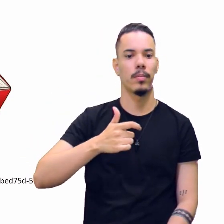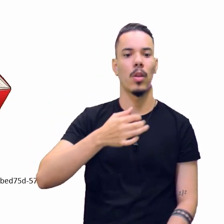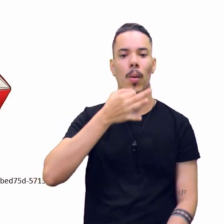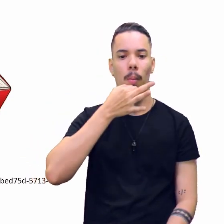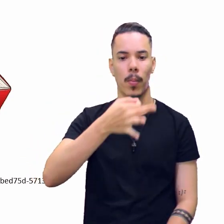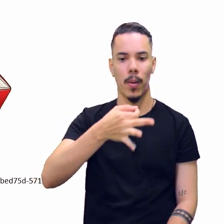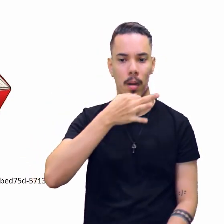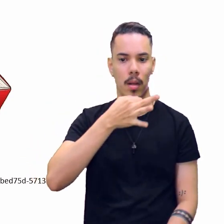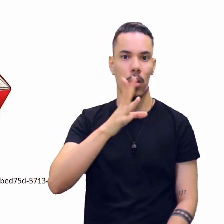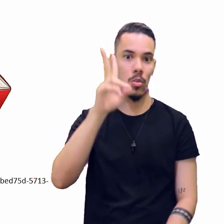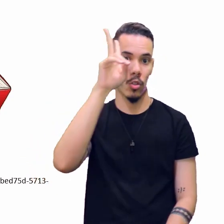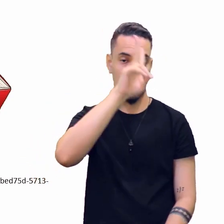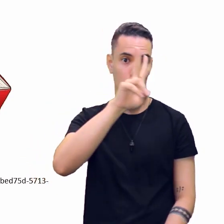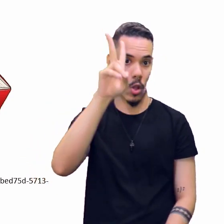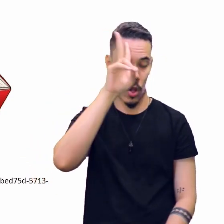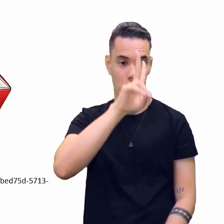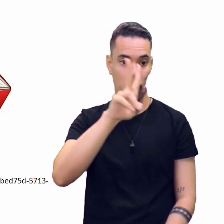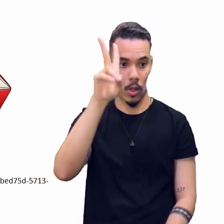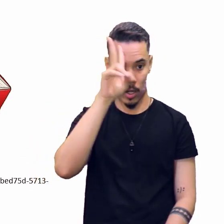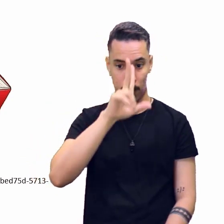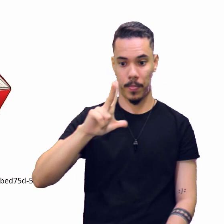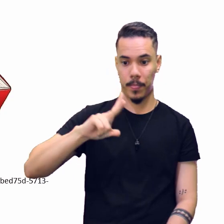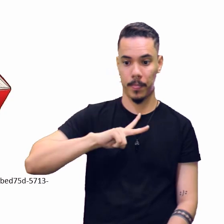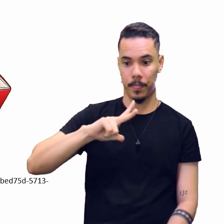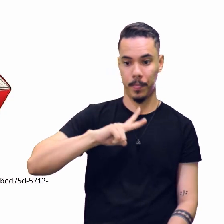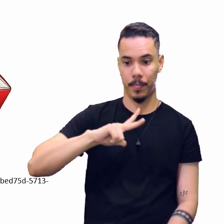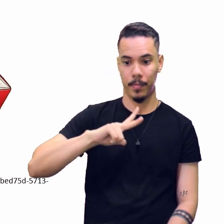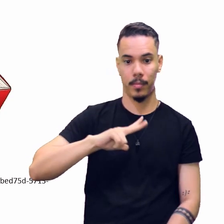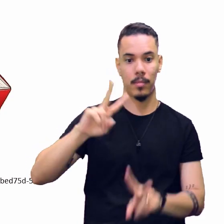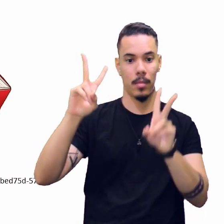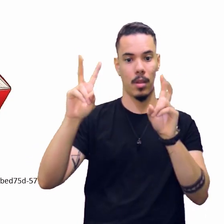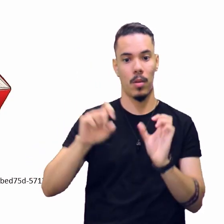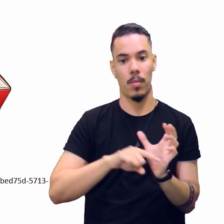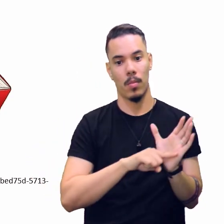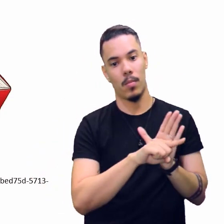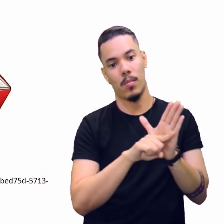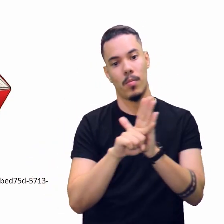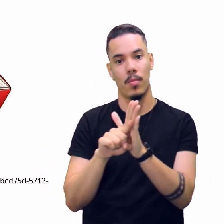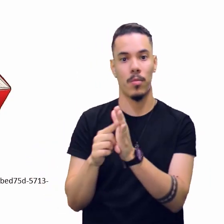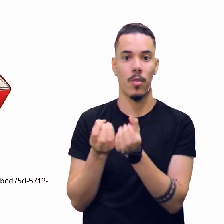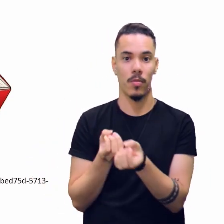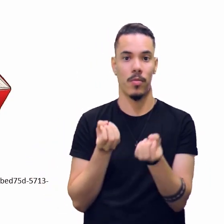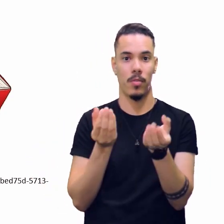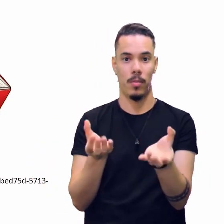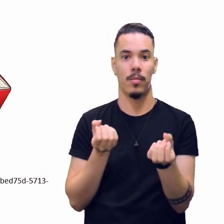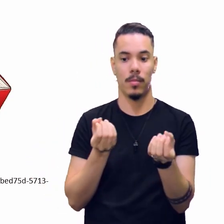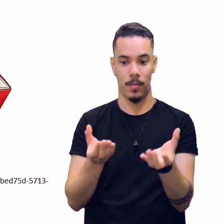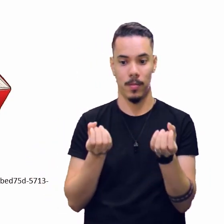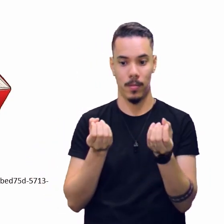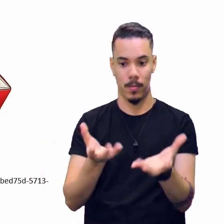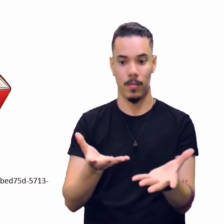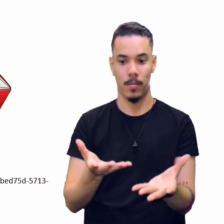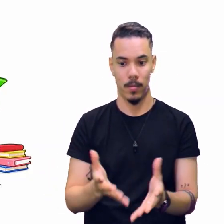histórias pessoais relacionadas à busca por fontes e informações.